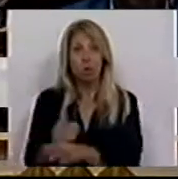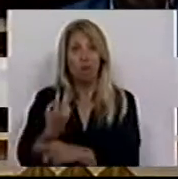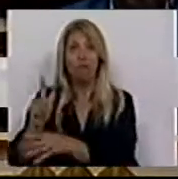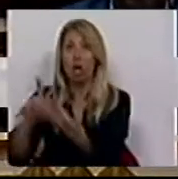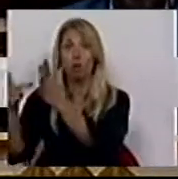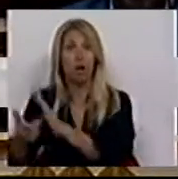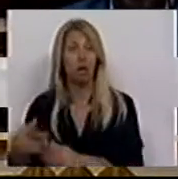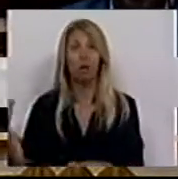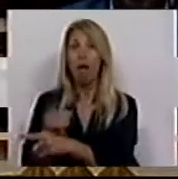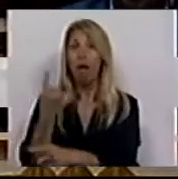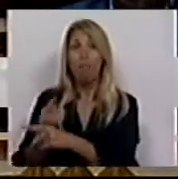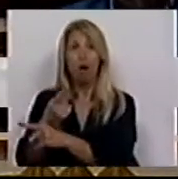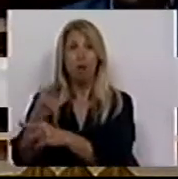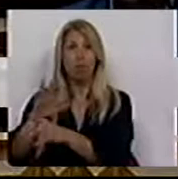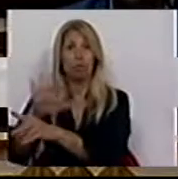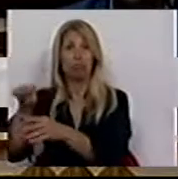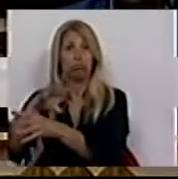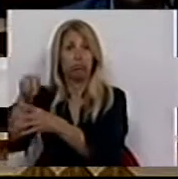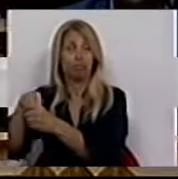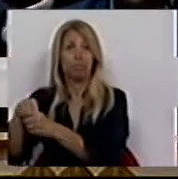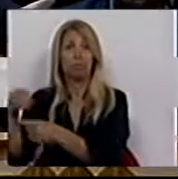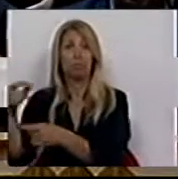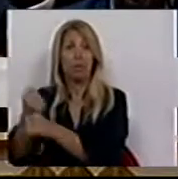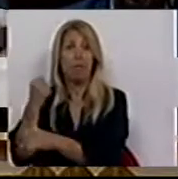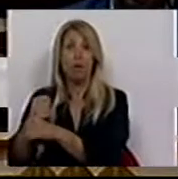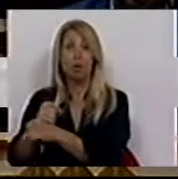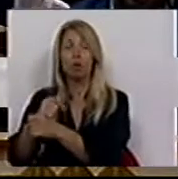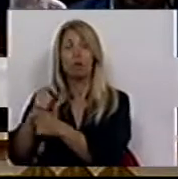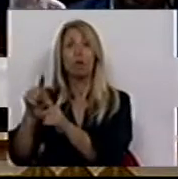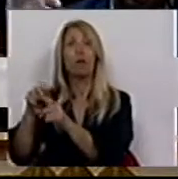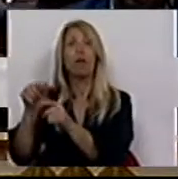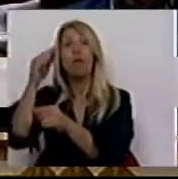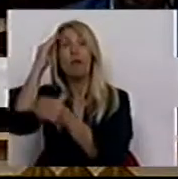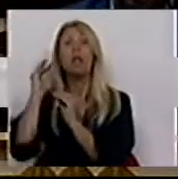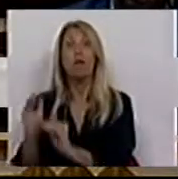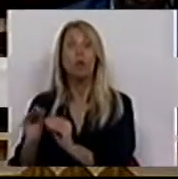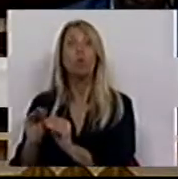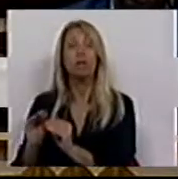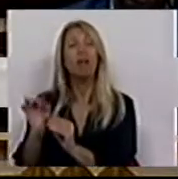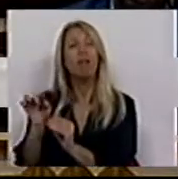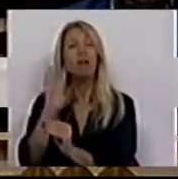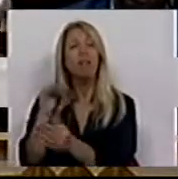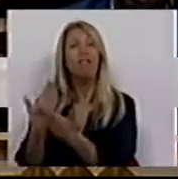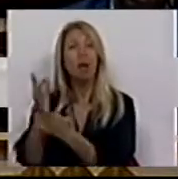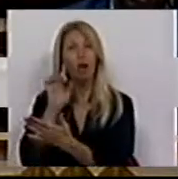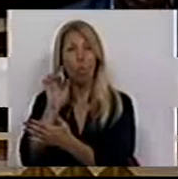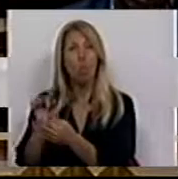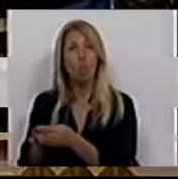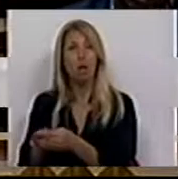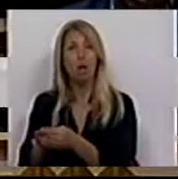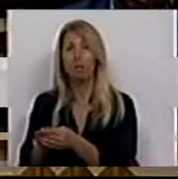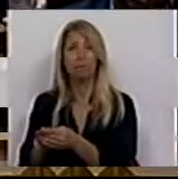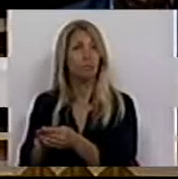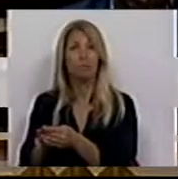dos vários agentes da comunidade educativa e isso não tem conduzido a uma qualificação, tem conduzido a uma desqualificação